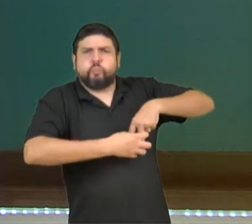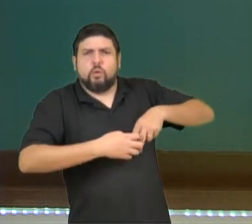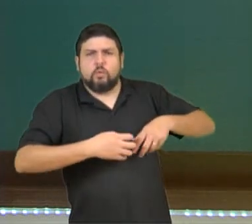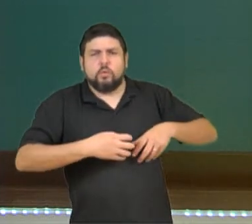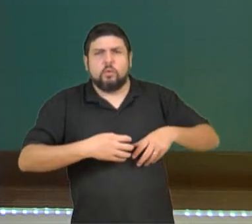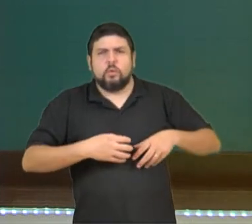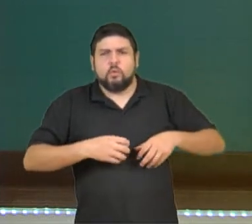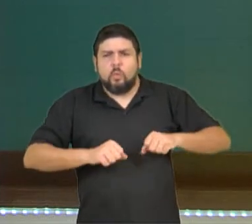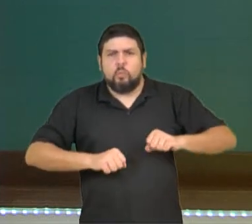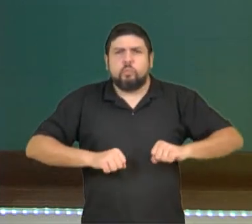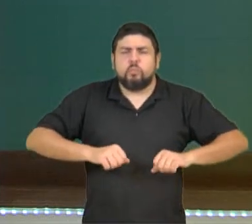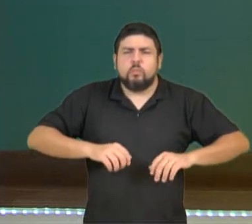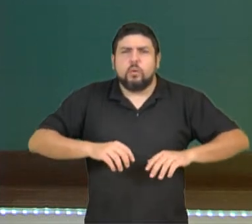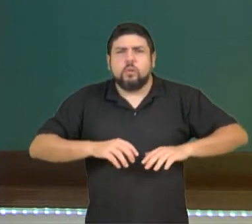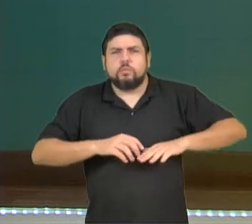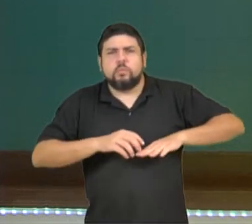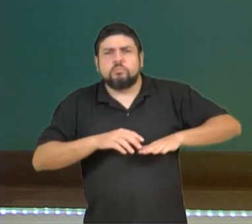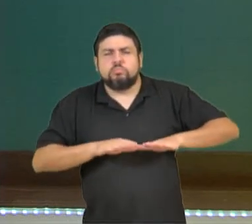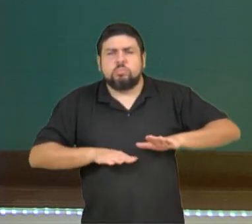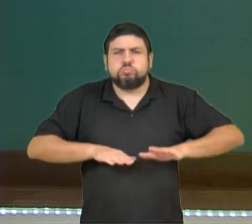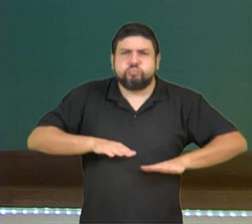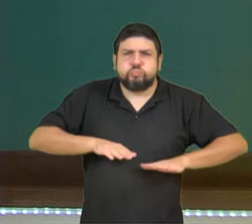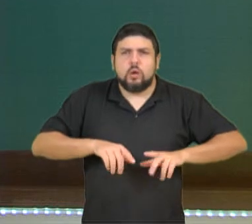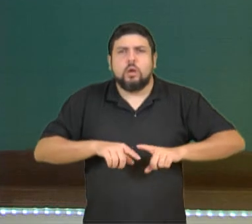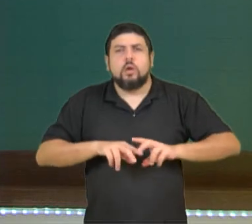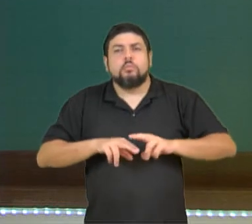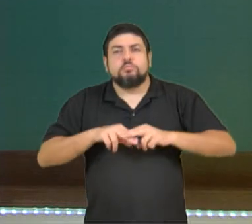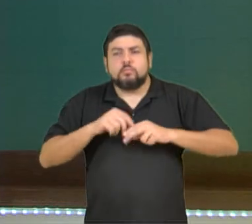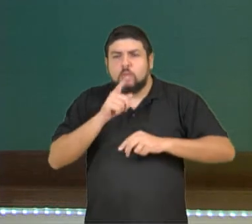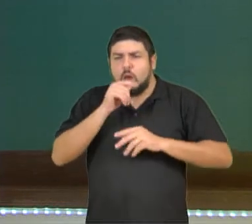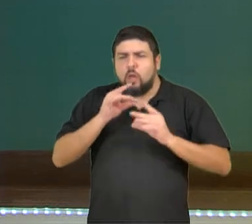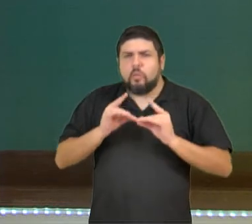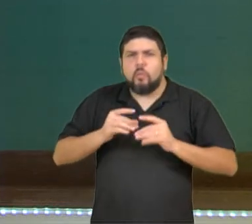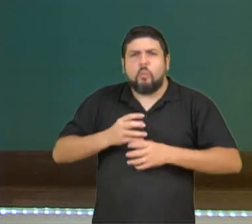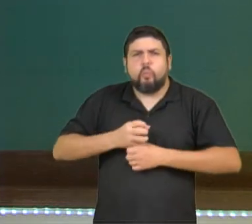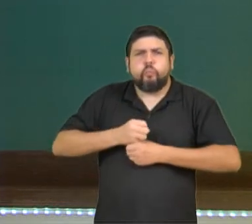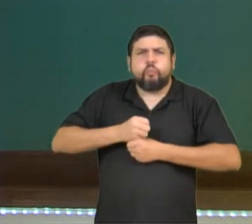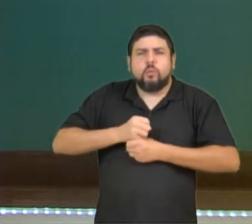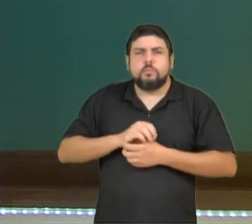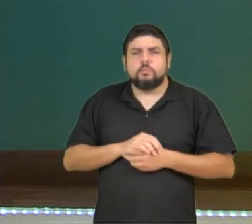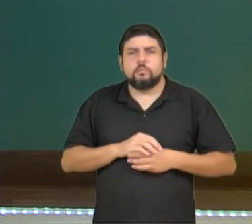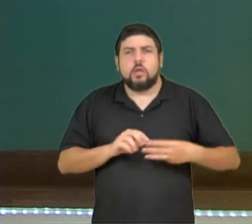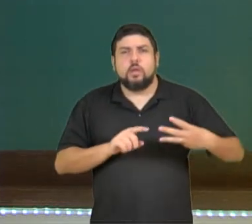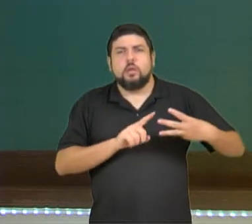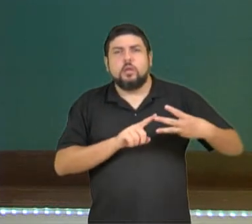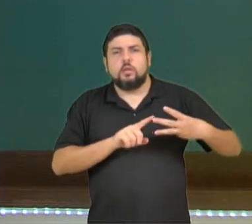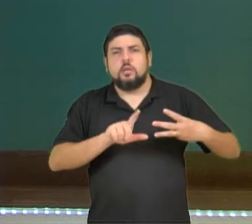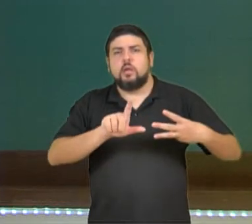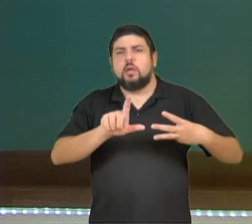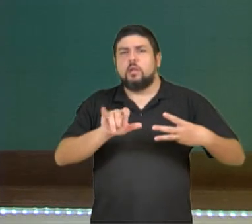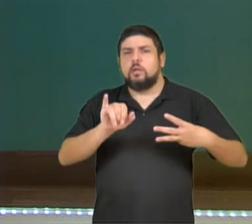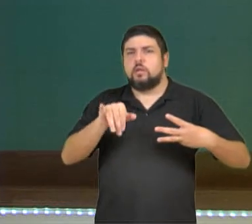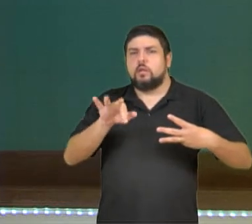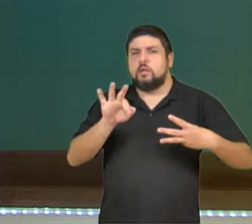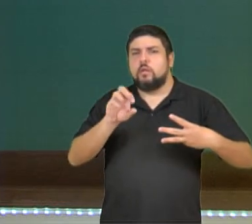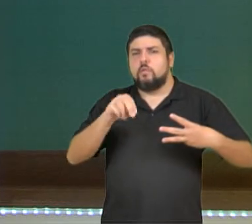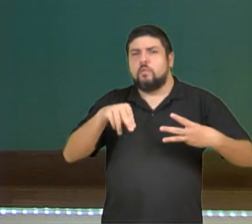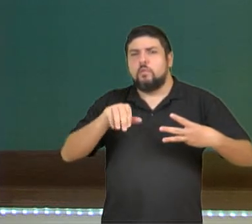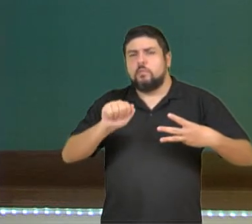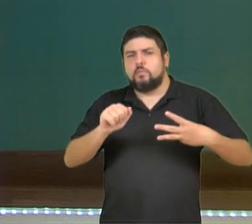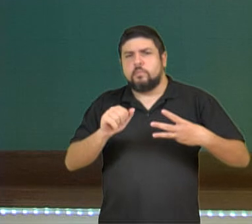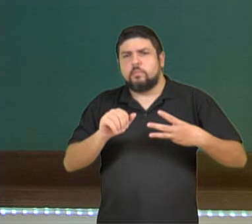causando aquele inchaço pelo acúmulo da linfa, linfomas, que é um tipo de câncer no sistema linfático